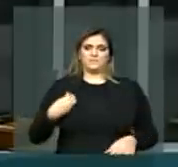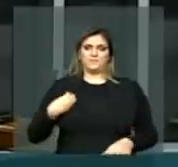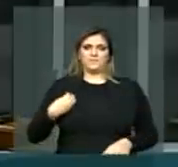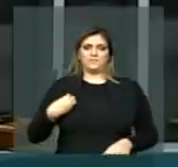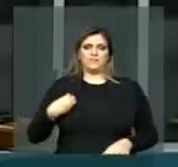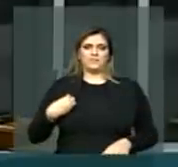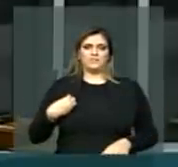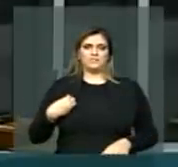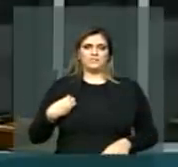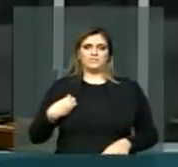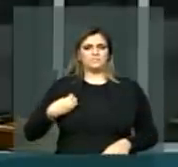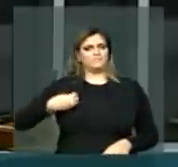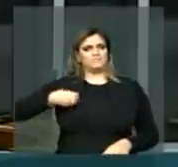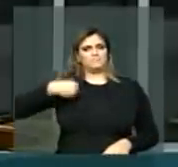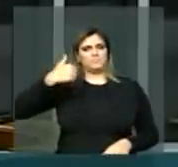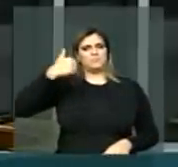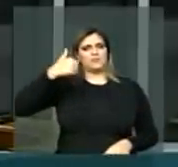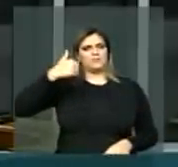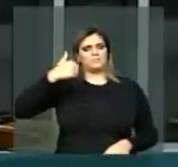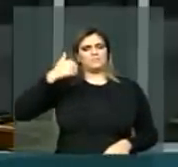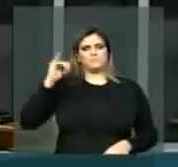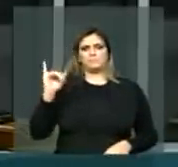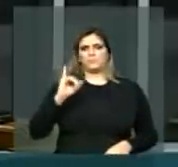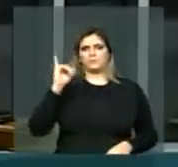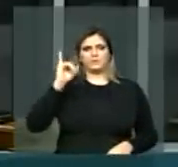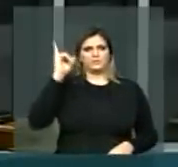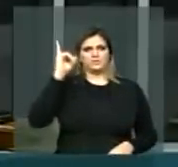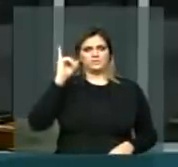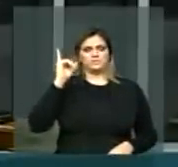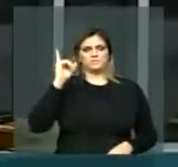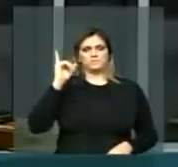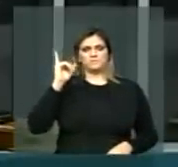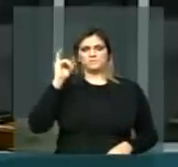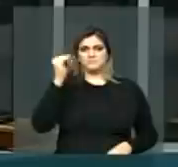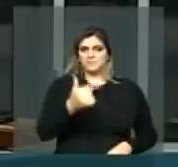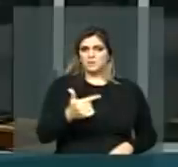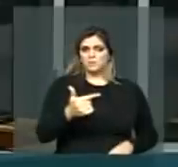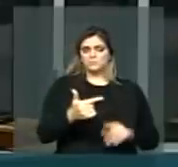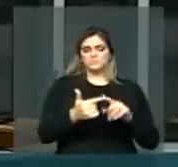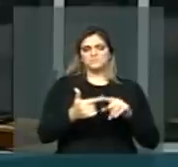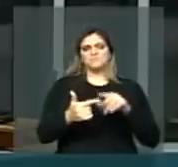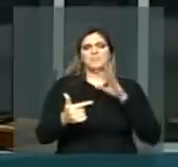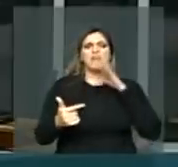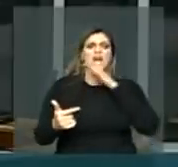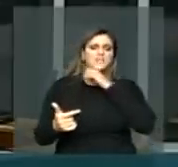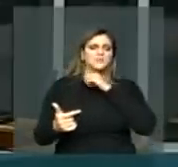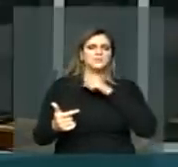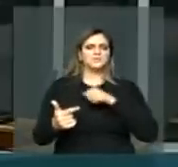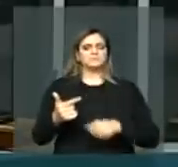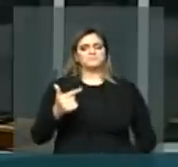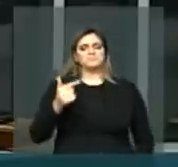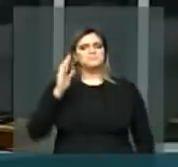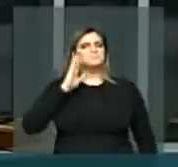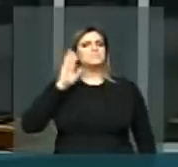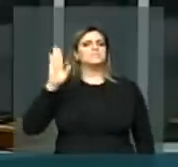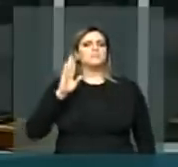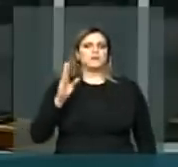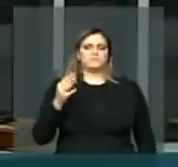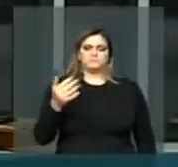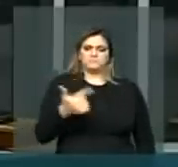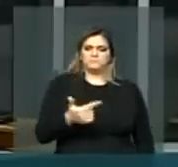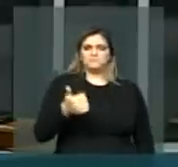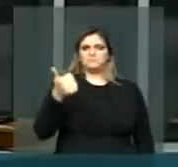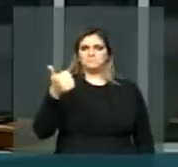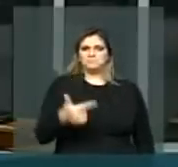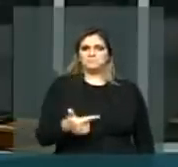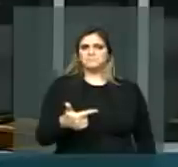seria, talvez, ou é, ou seja, um dos principais fundamentos,